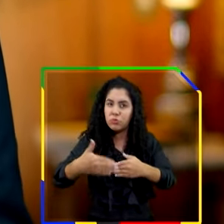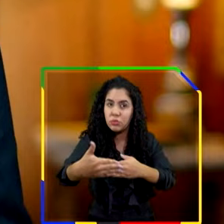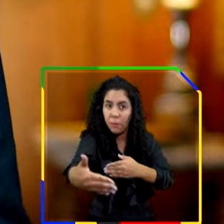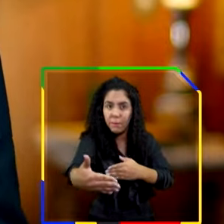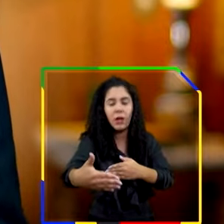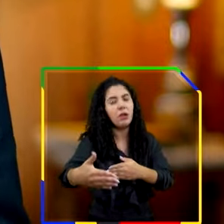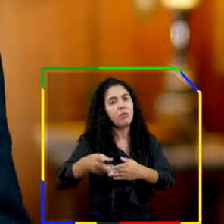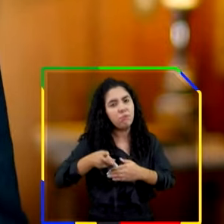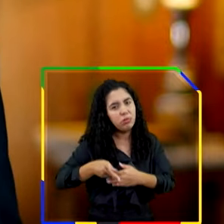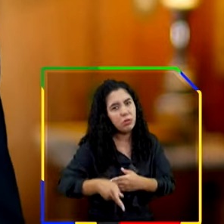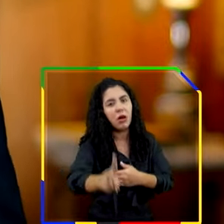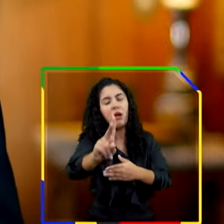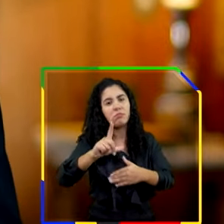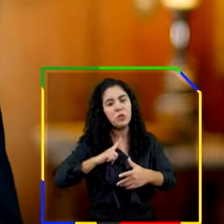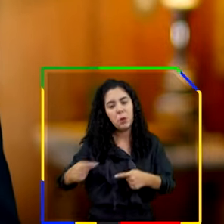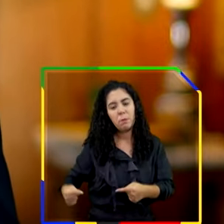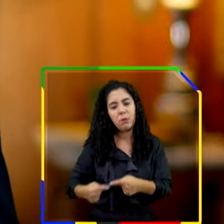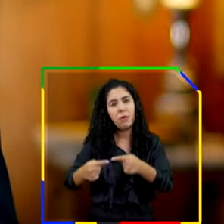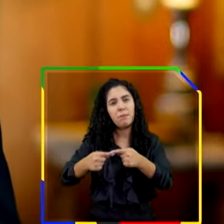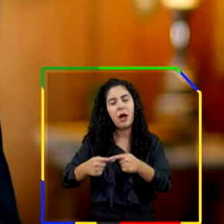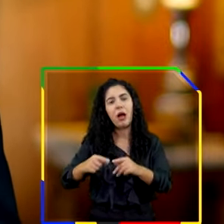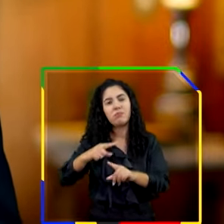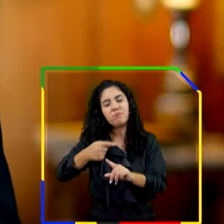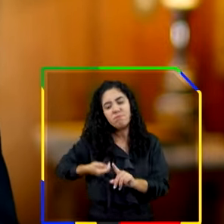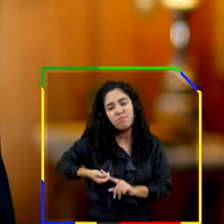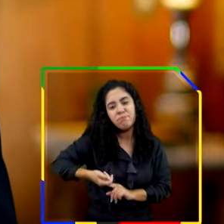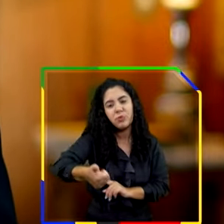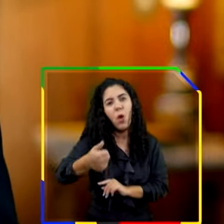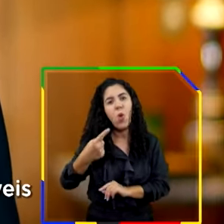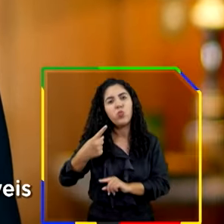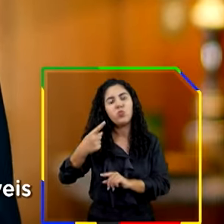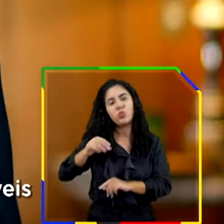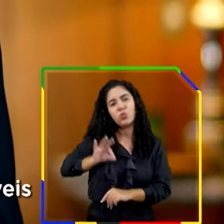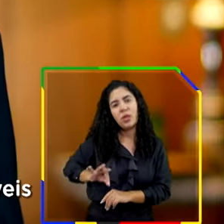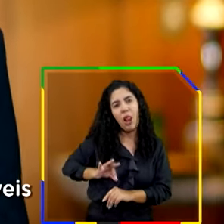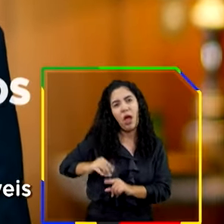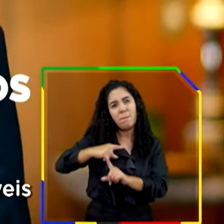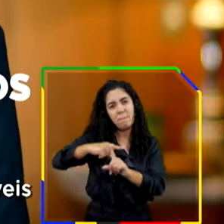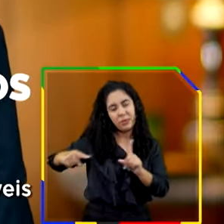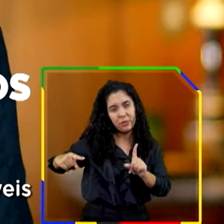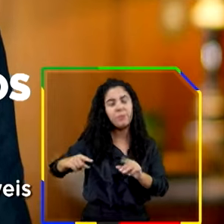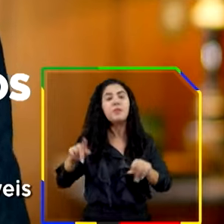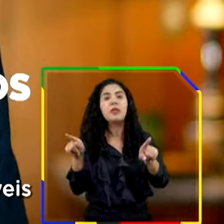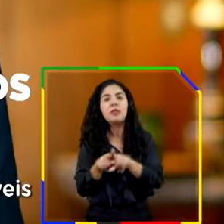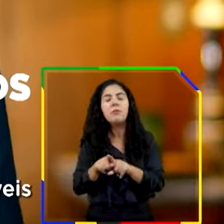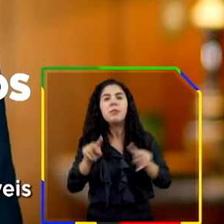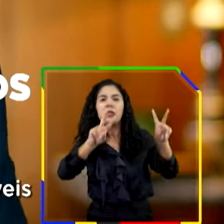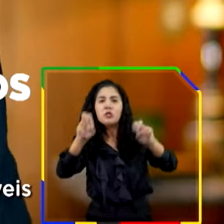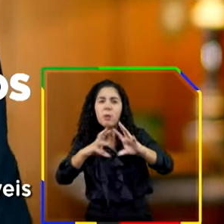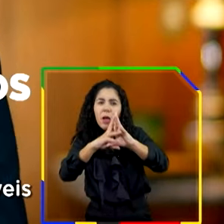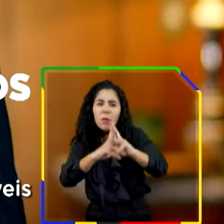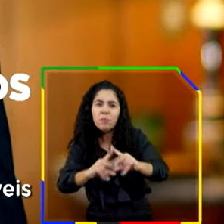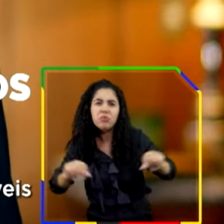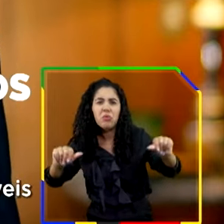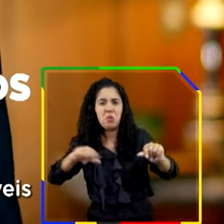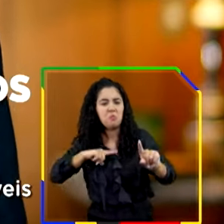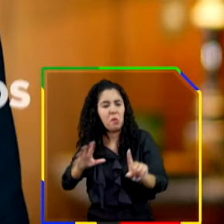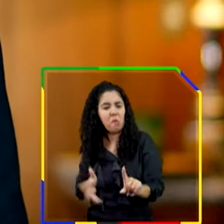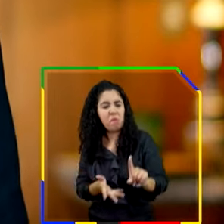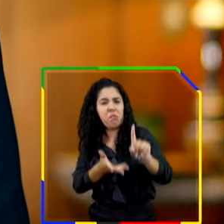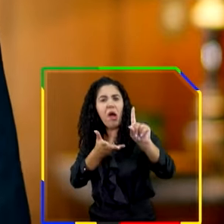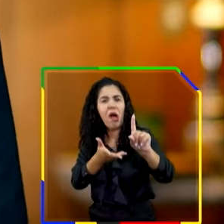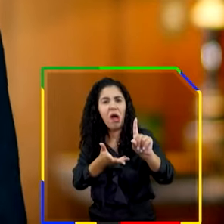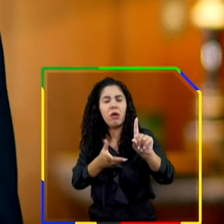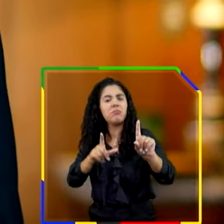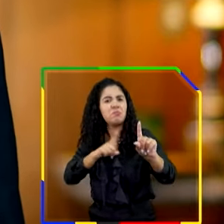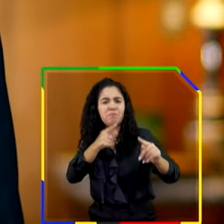permanente quando corresponder a um salário mínimo e meio. As medidas também combatem privilégios incompatíveis